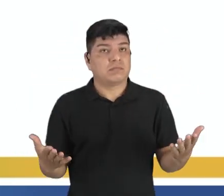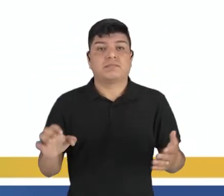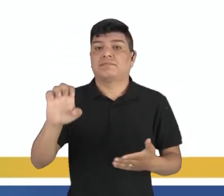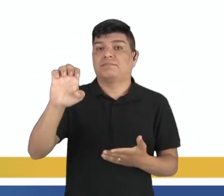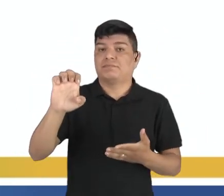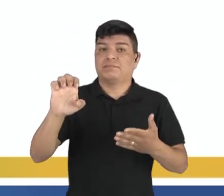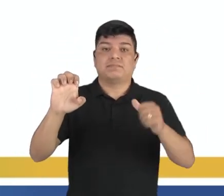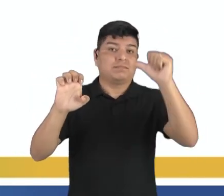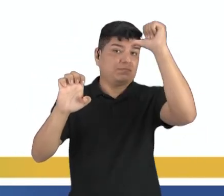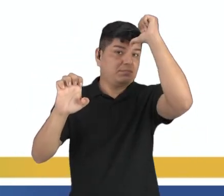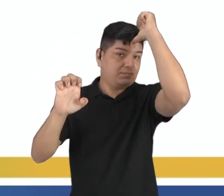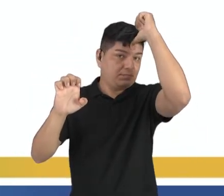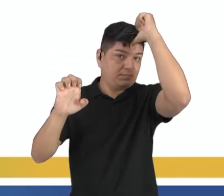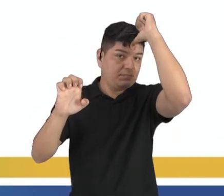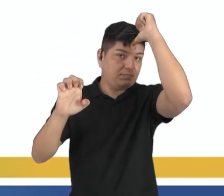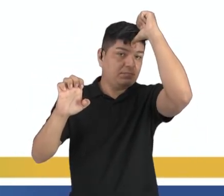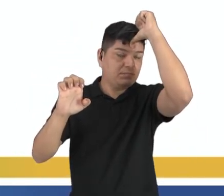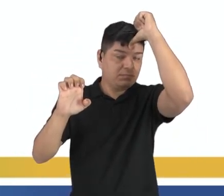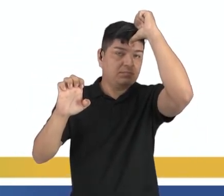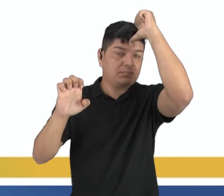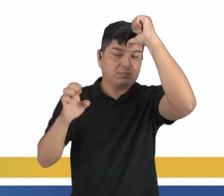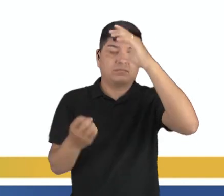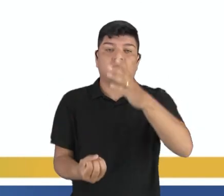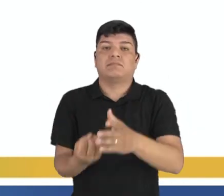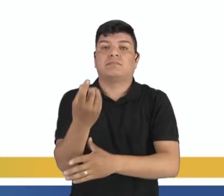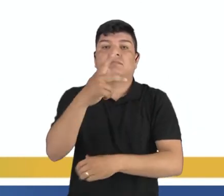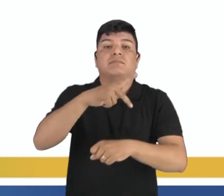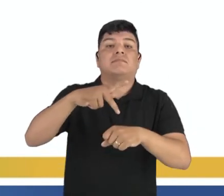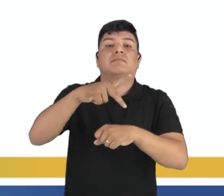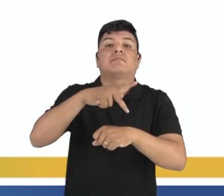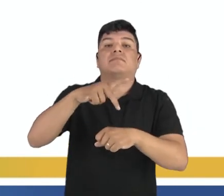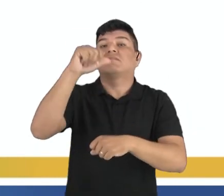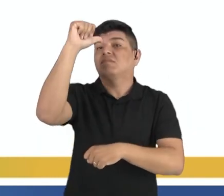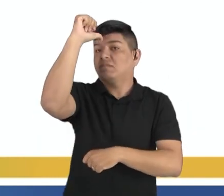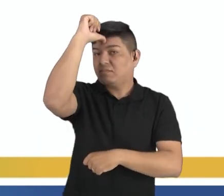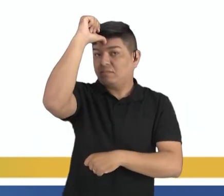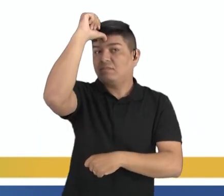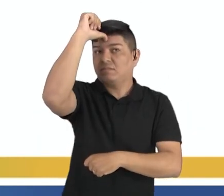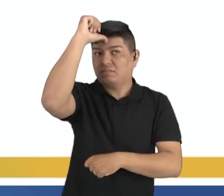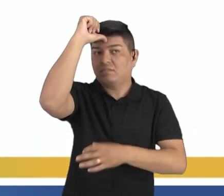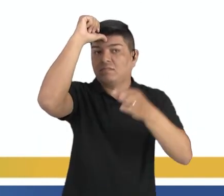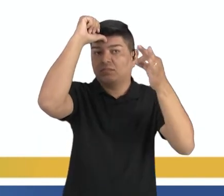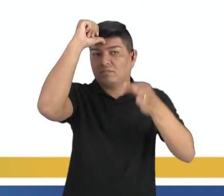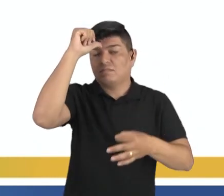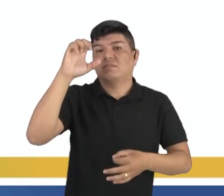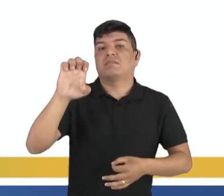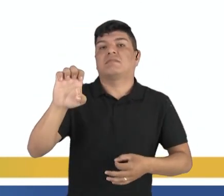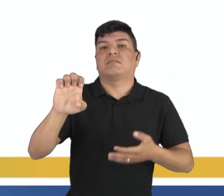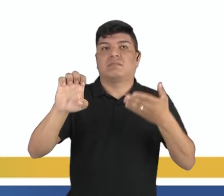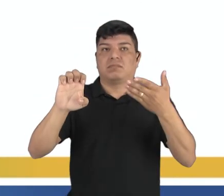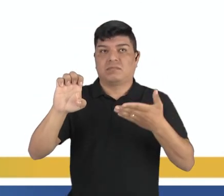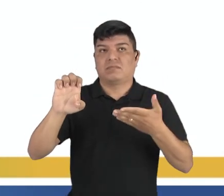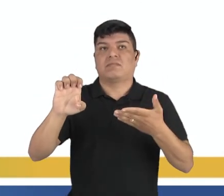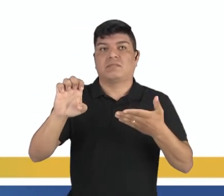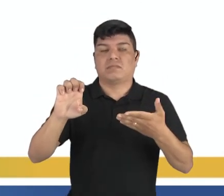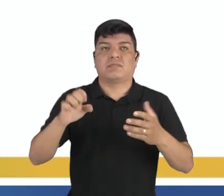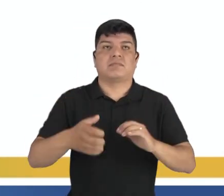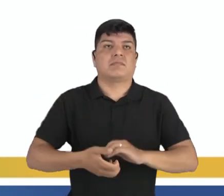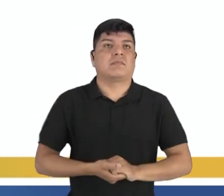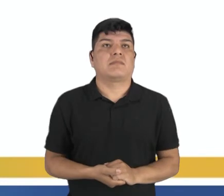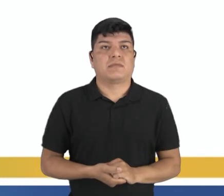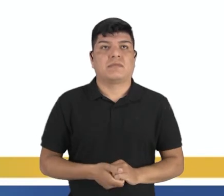de escola, tá? Acredita-se que a ioga surgiu lá na Índia com movimentos budistas, tá, galerinha?